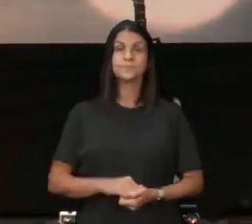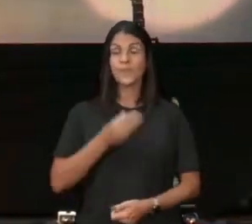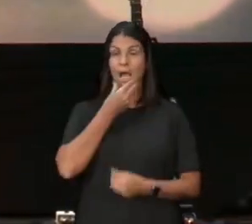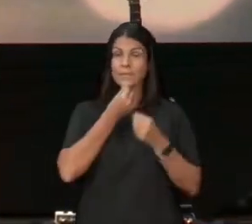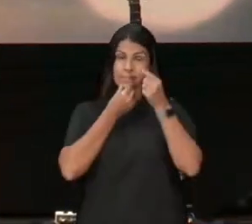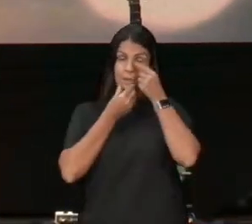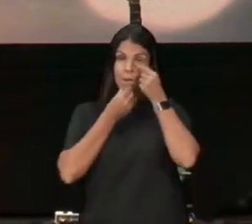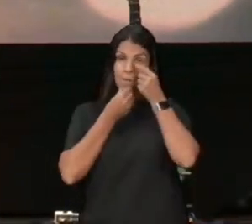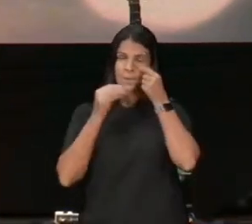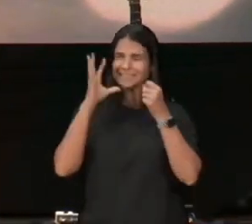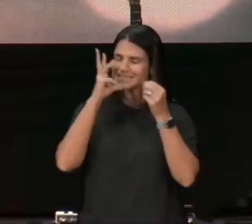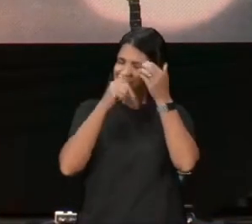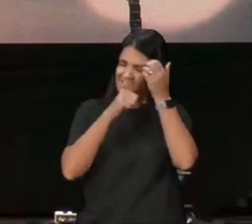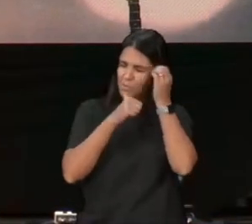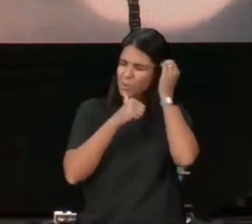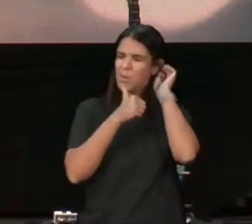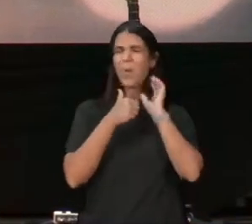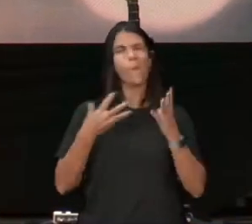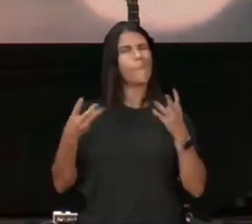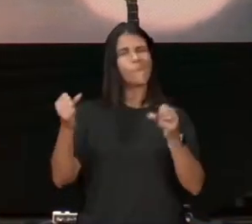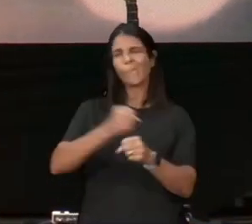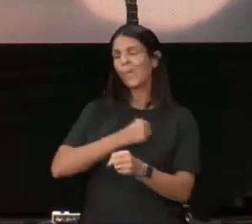na verdade, ele não chorava,